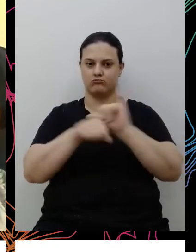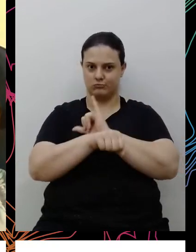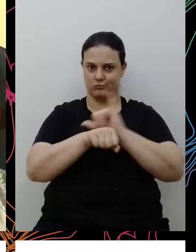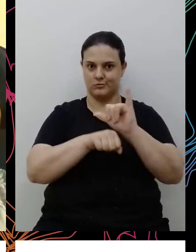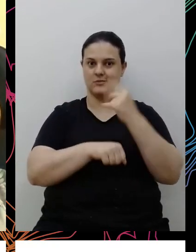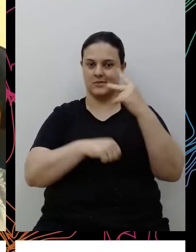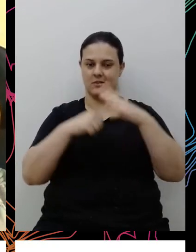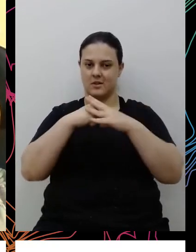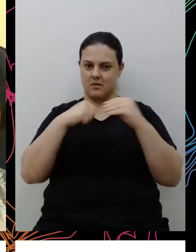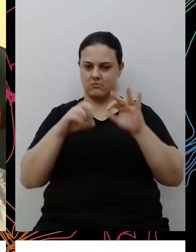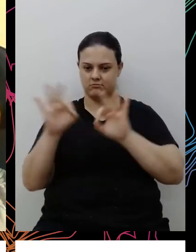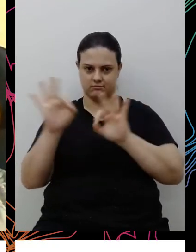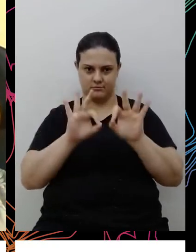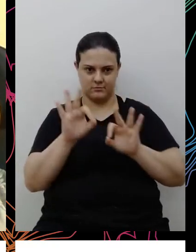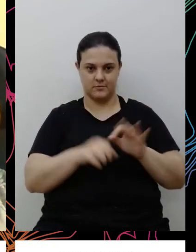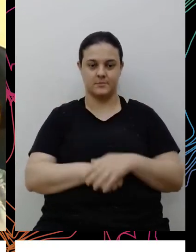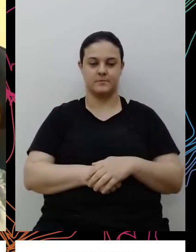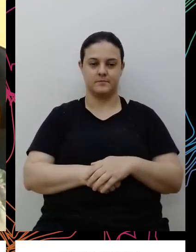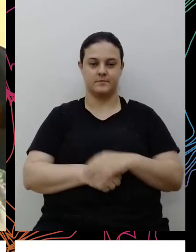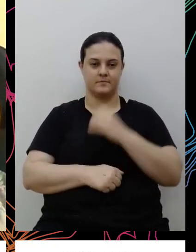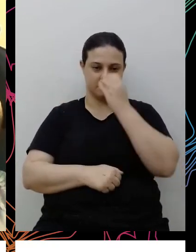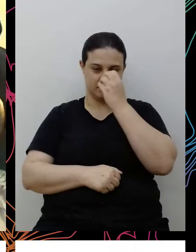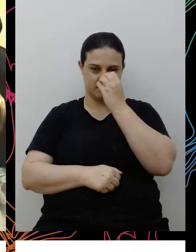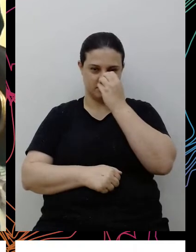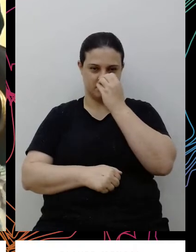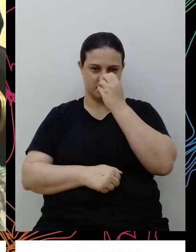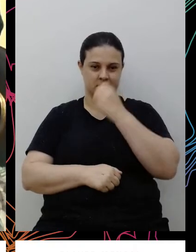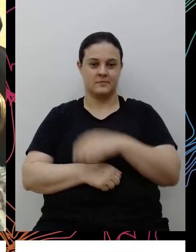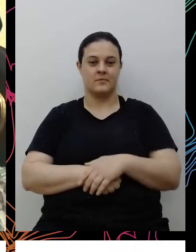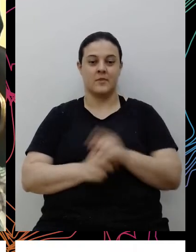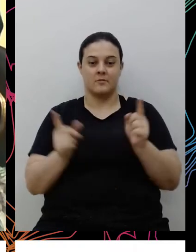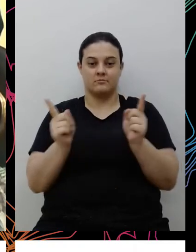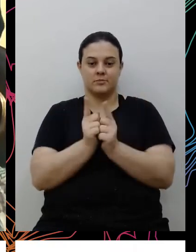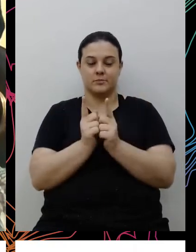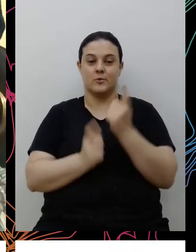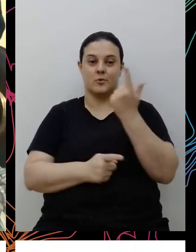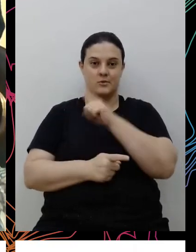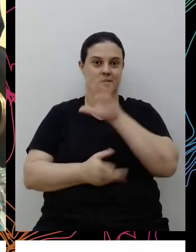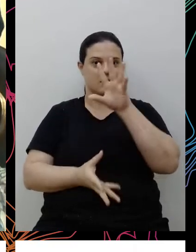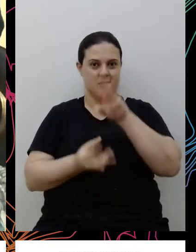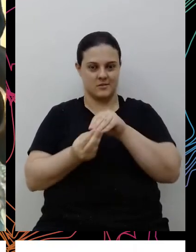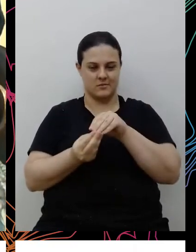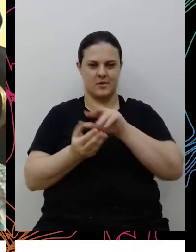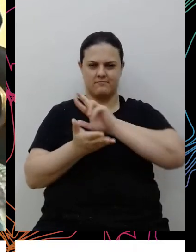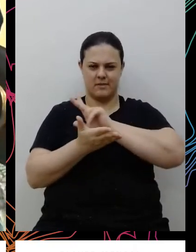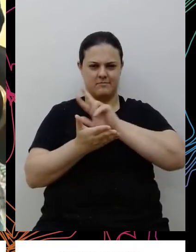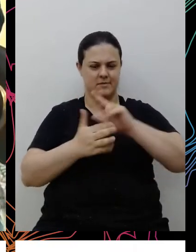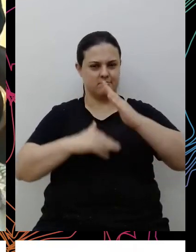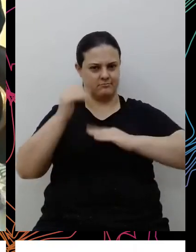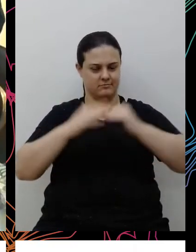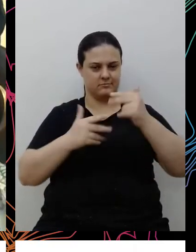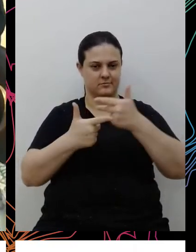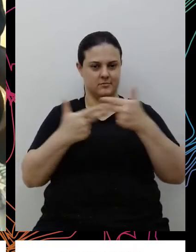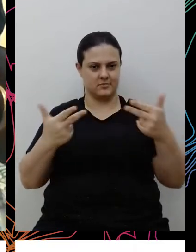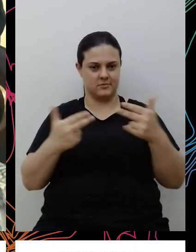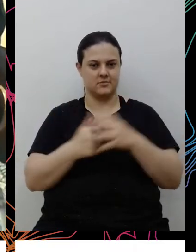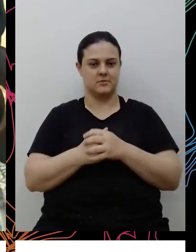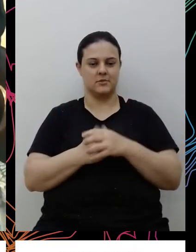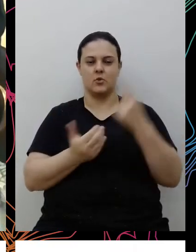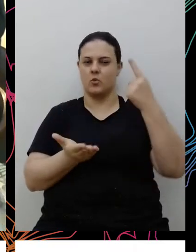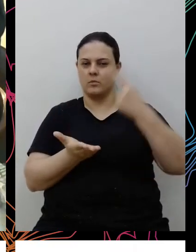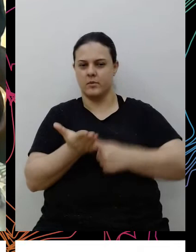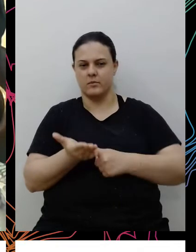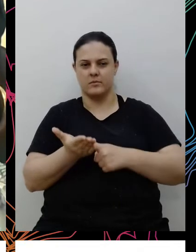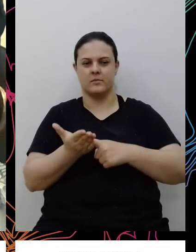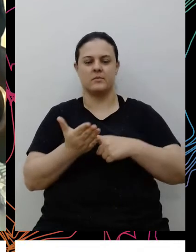estruturando, num curto espaço de tempo você resumiu várias ações, acho que vão desde compromissos